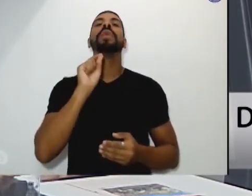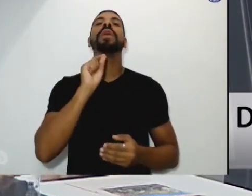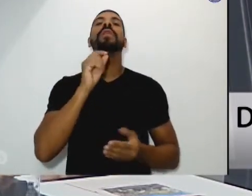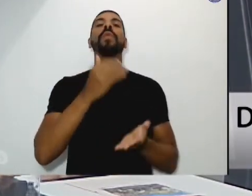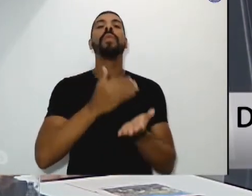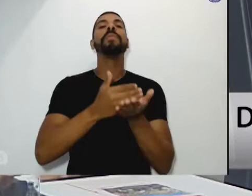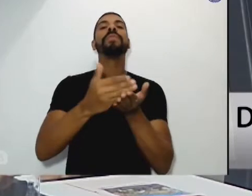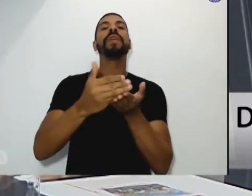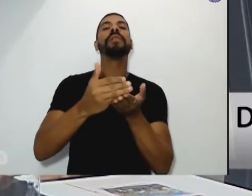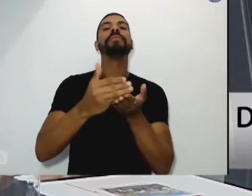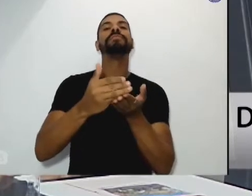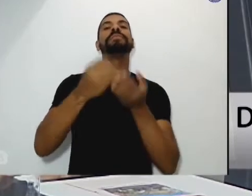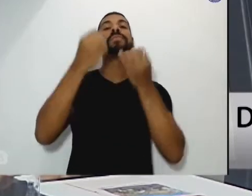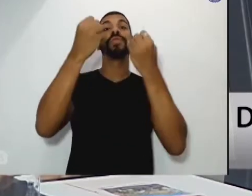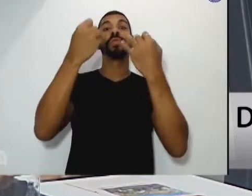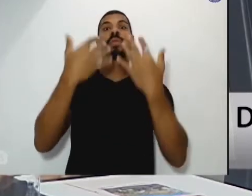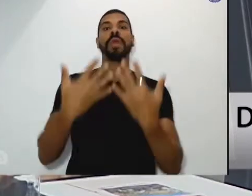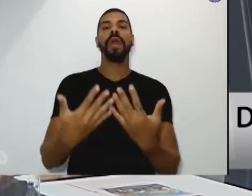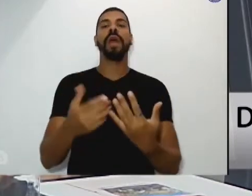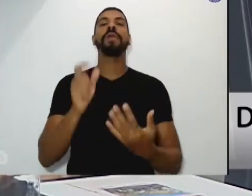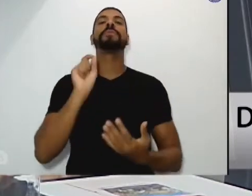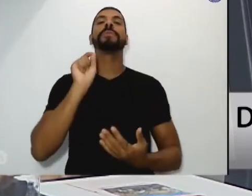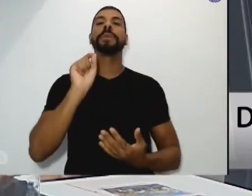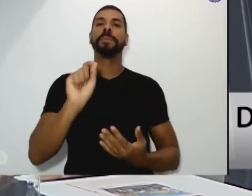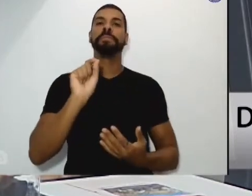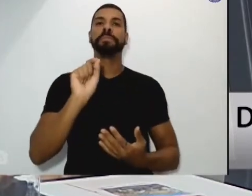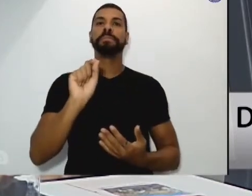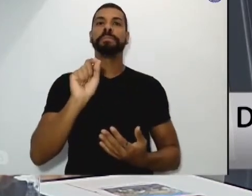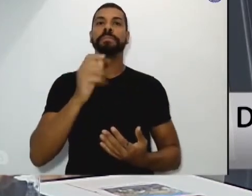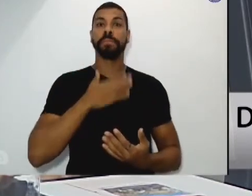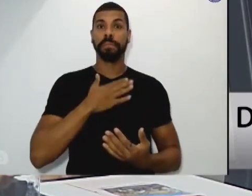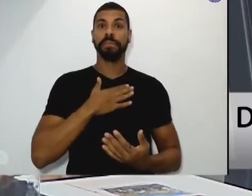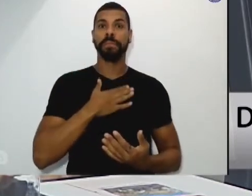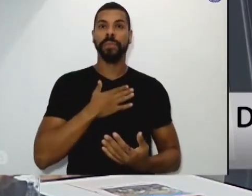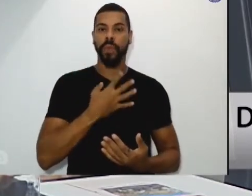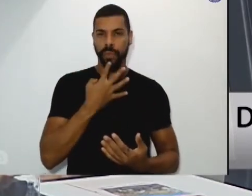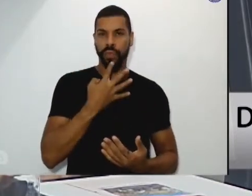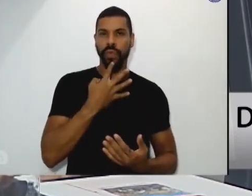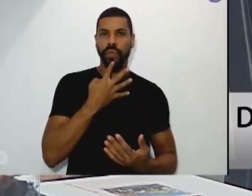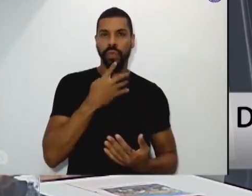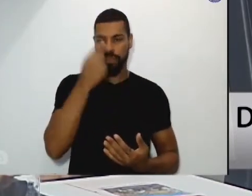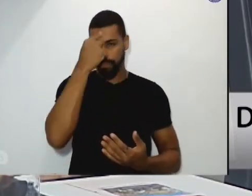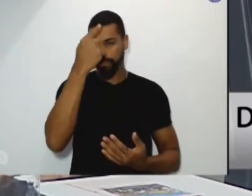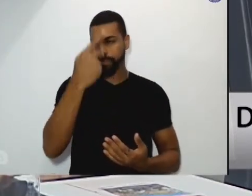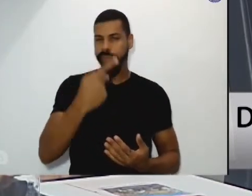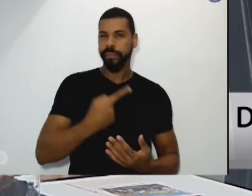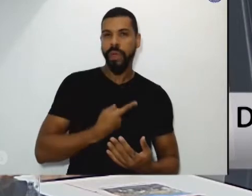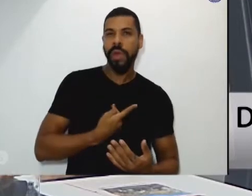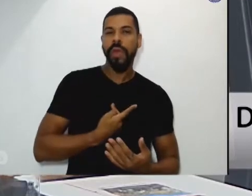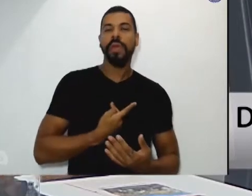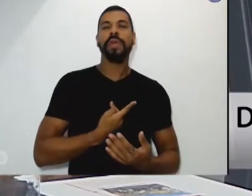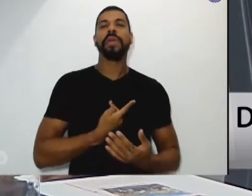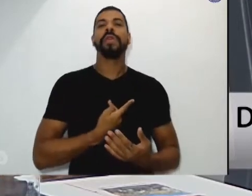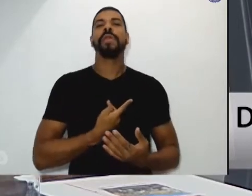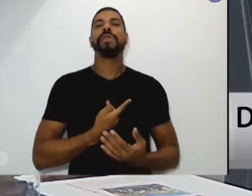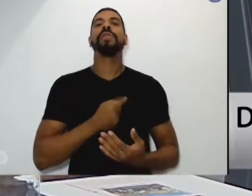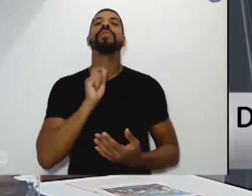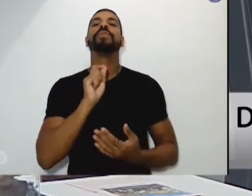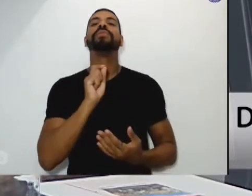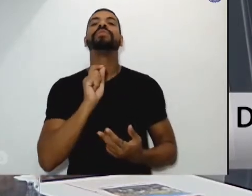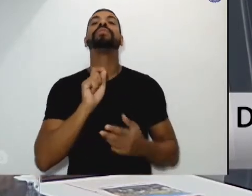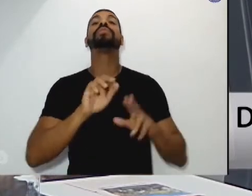mesmo porque, como eu sou, me conheço e sou bastante prolixo, então, eu vou